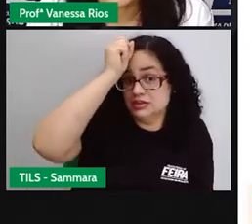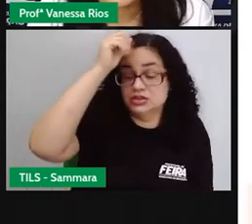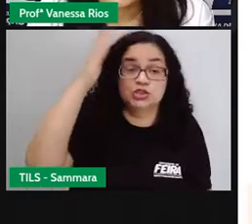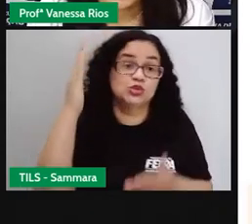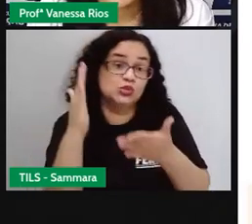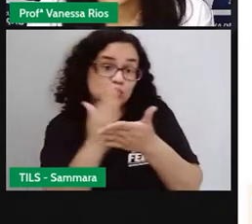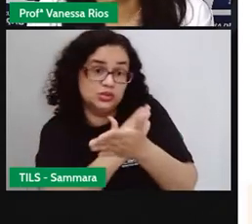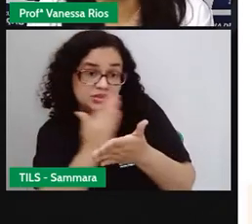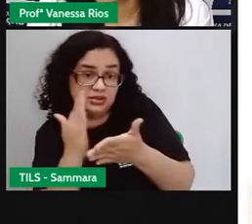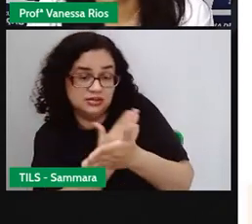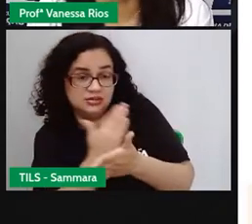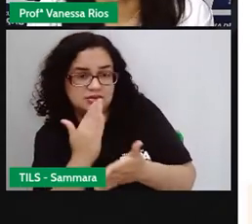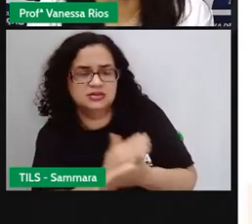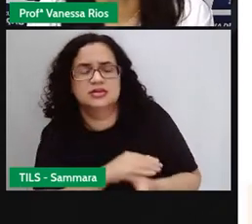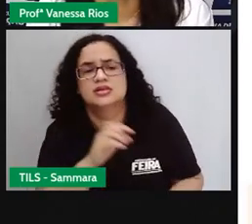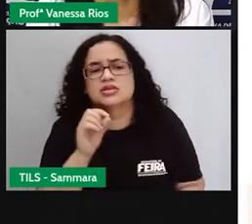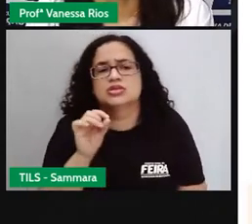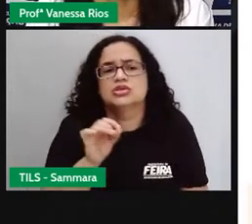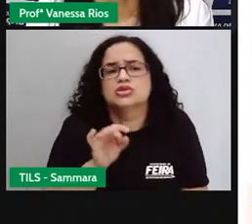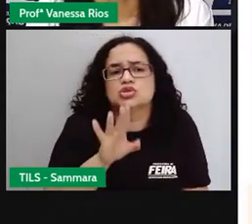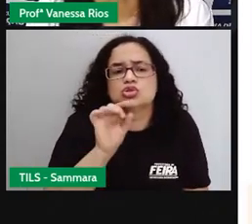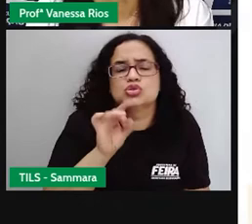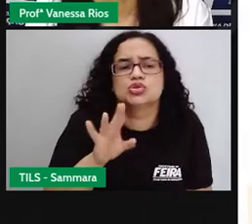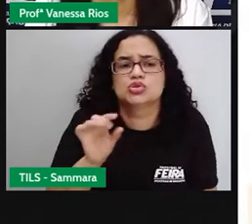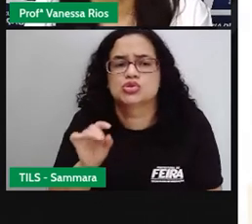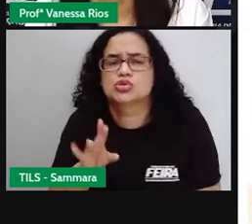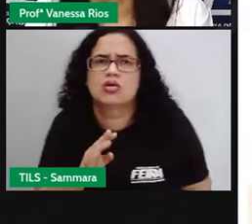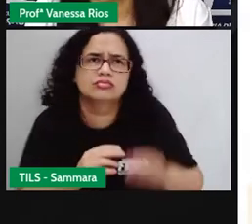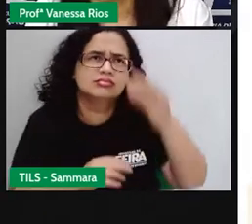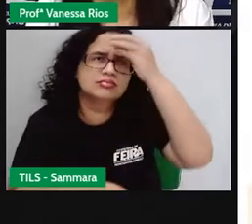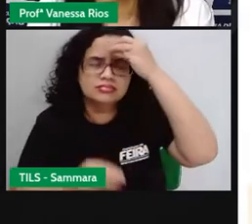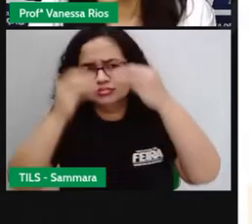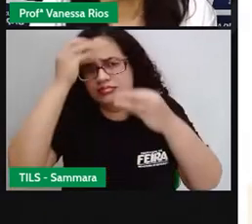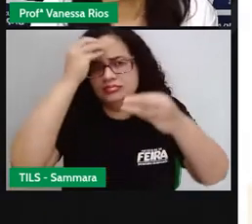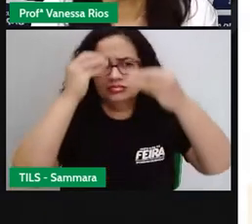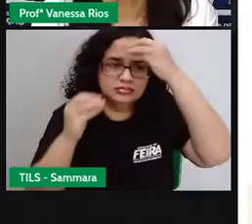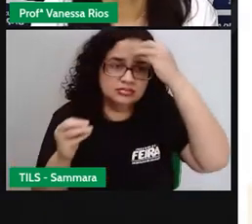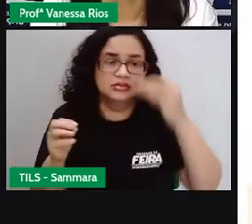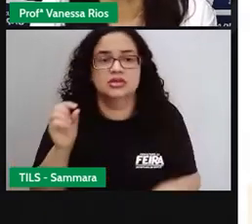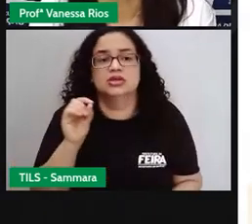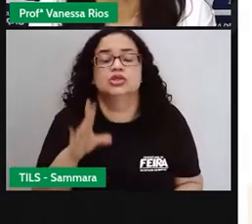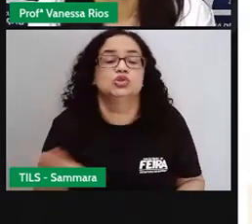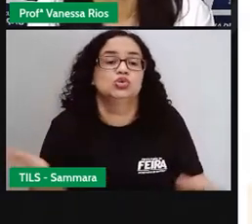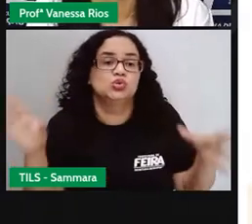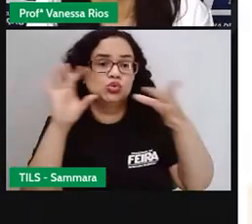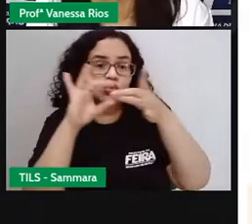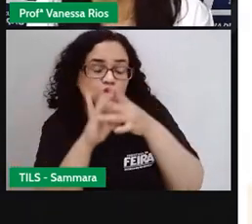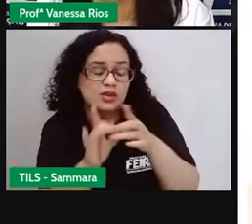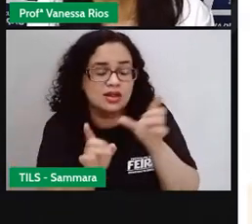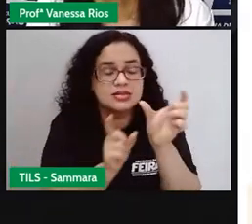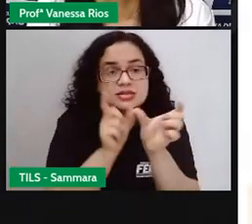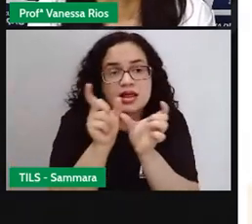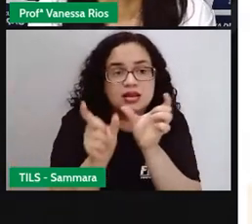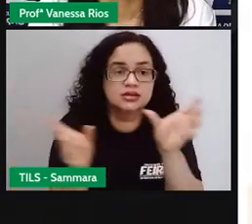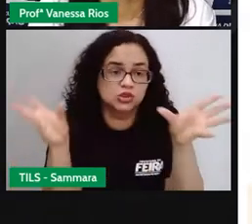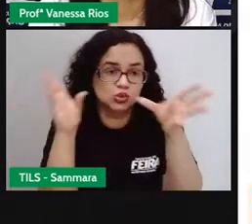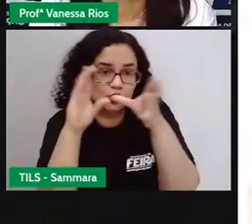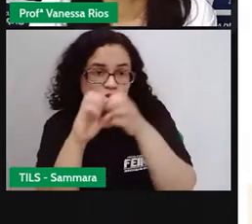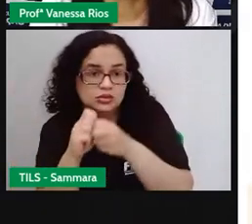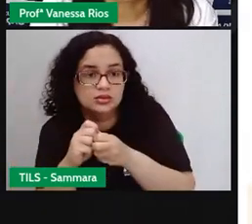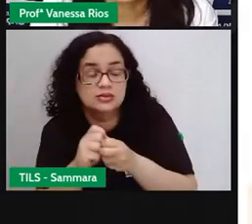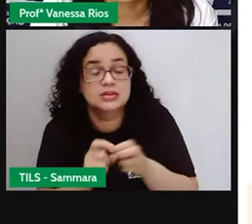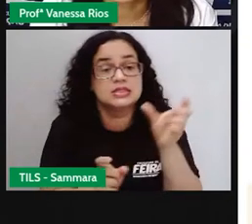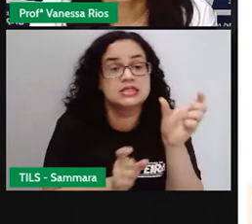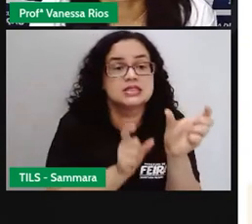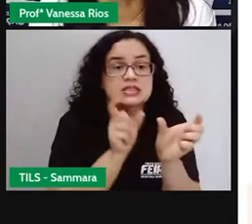livros. A gente não tem que apenas decodificar, né? Não tem que apenas juntar aí as letras, formar